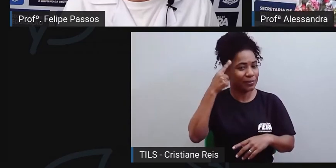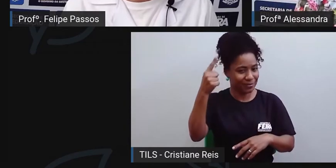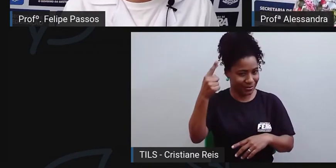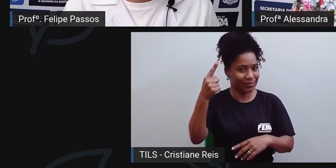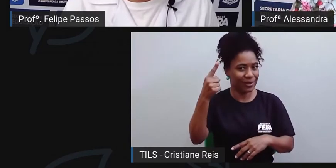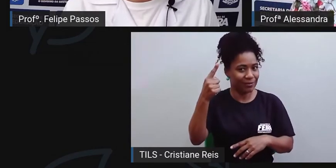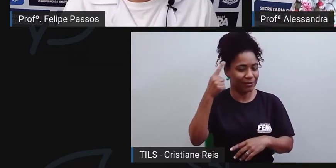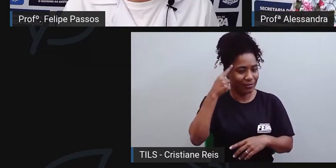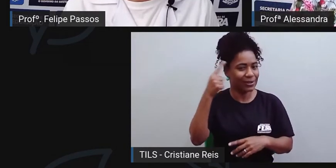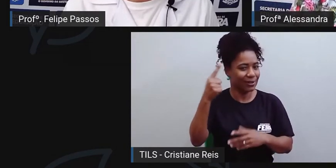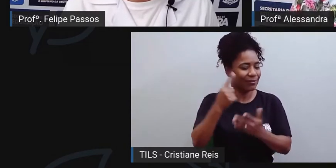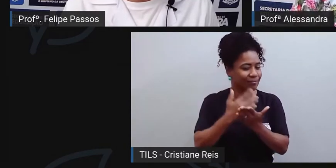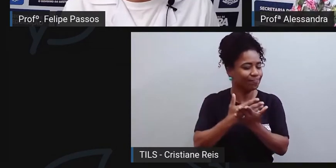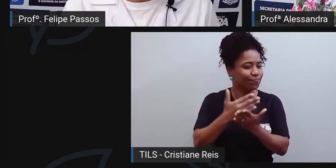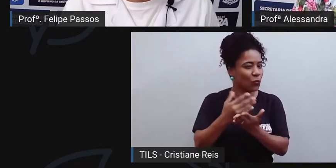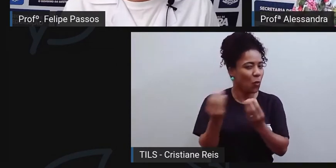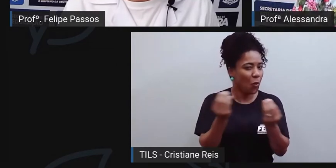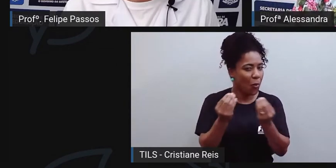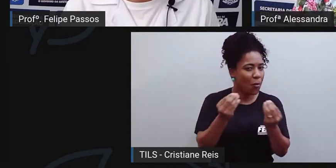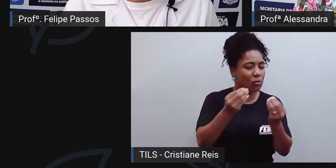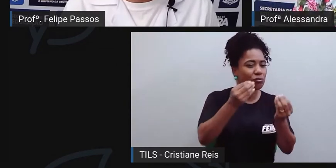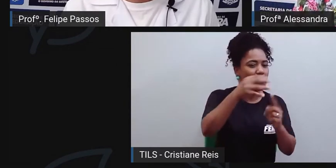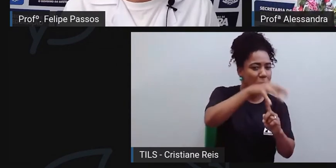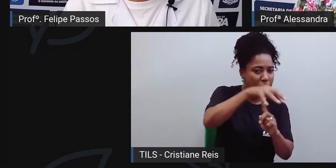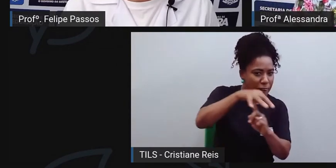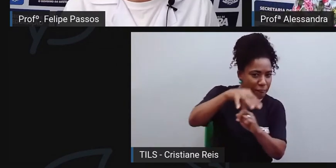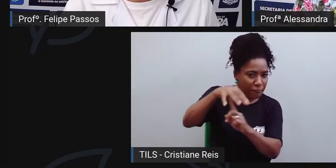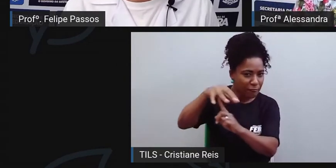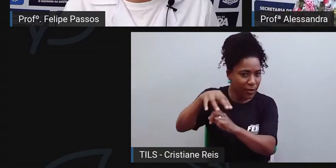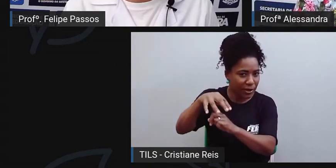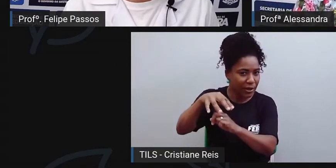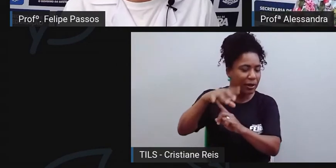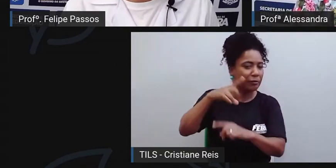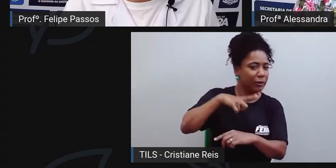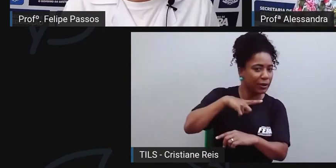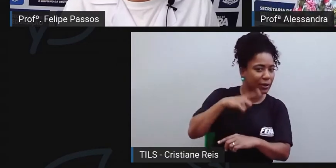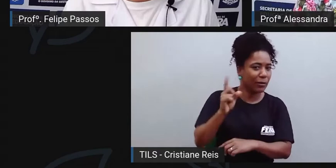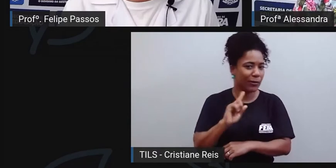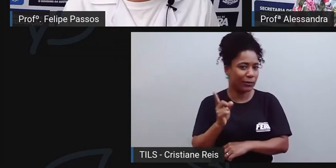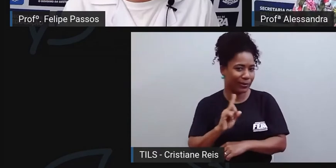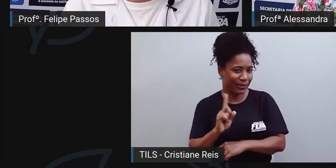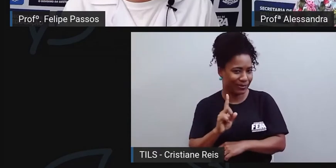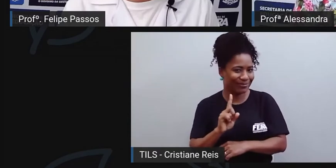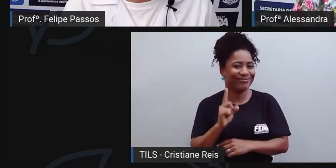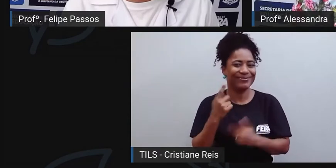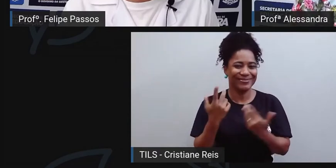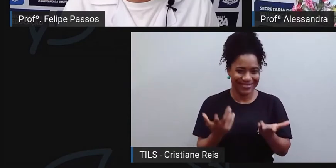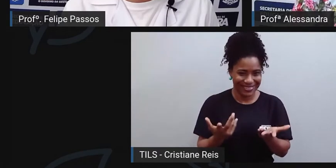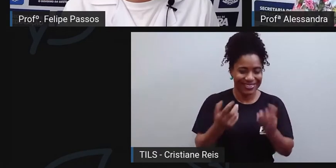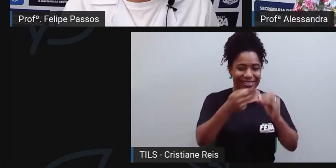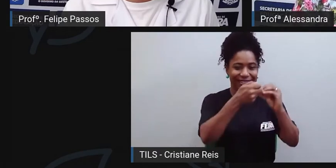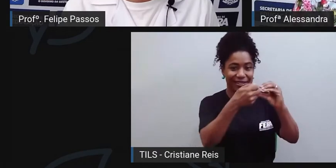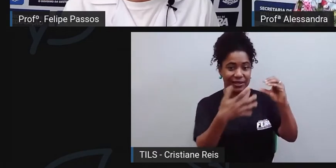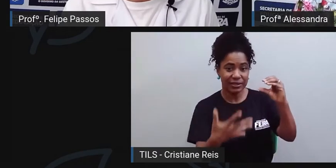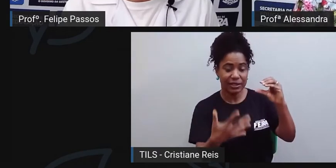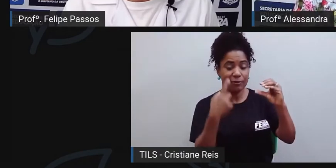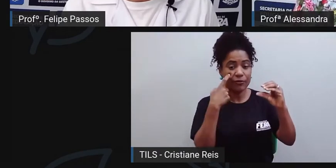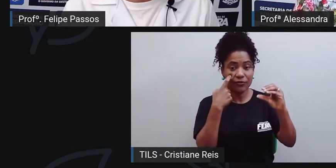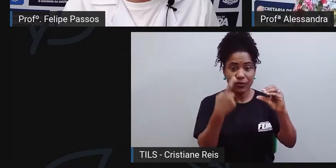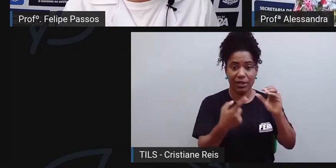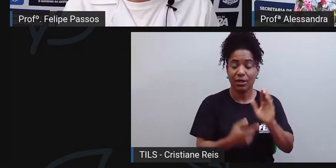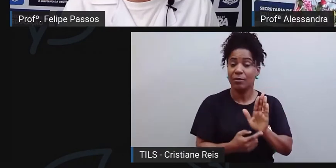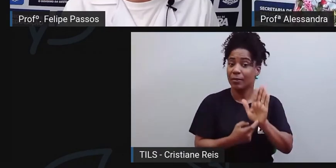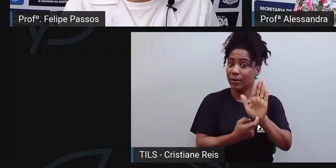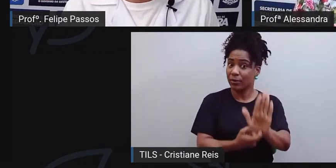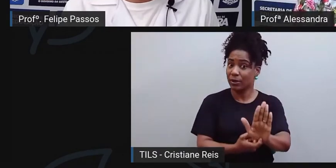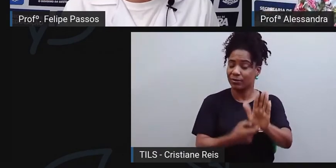fácil, para um começo de conversa. Então, a gente vai ter, o que vai caracterizar é justamente a gente ter a exposição, com